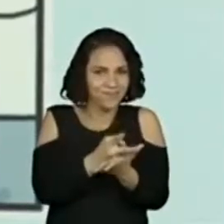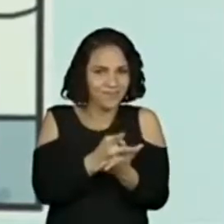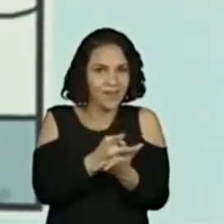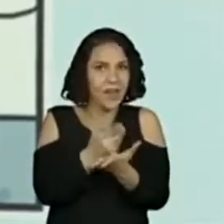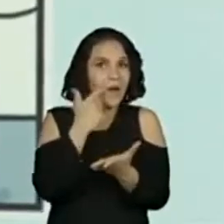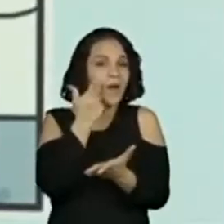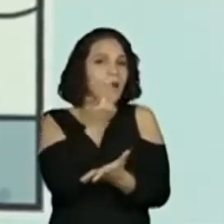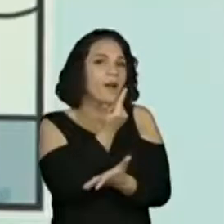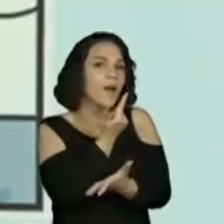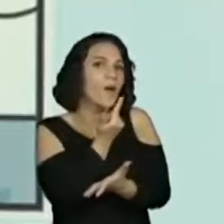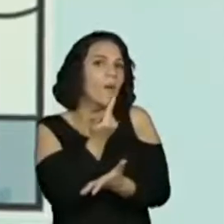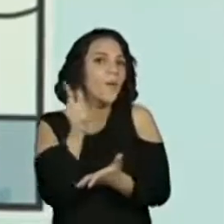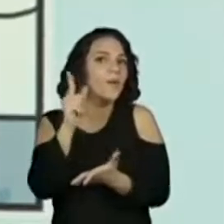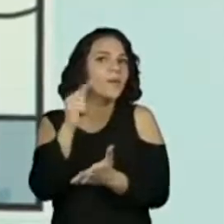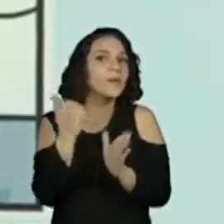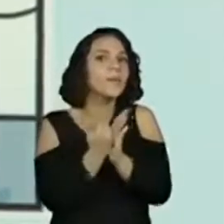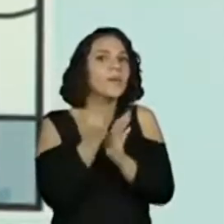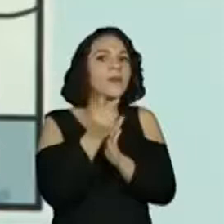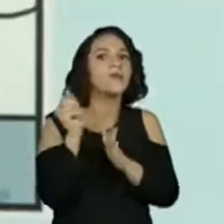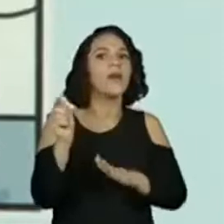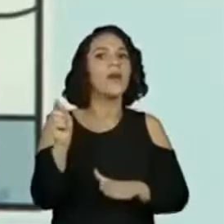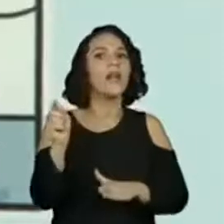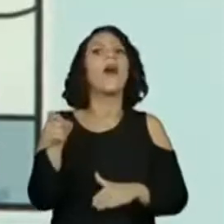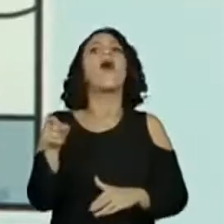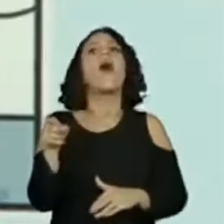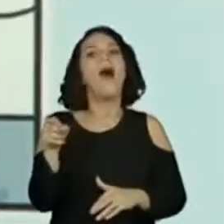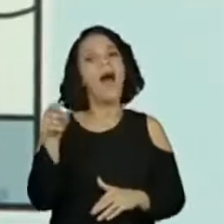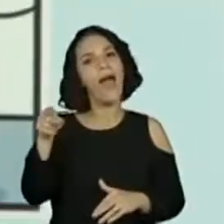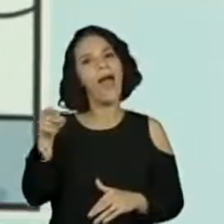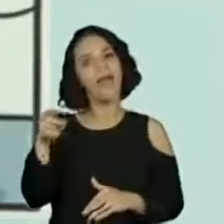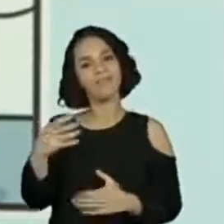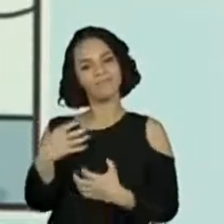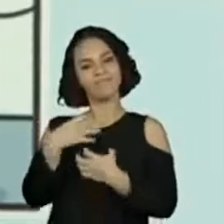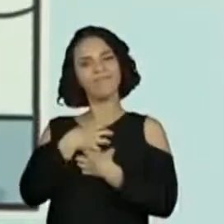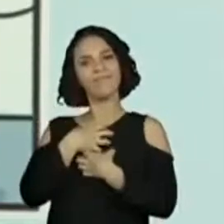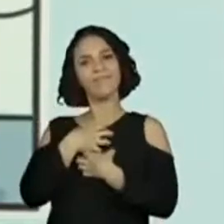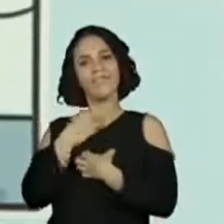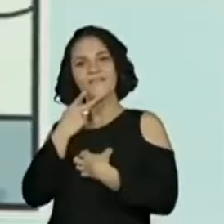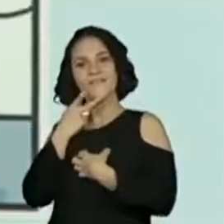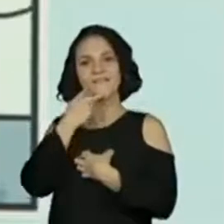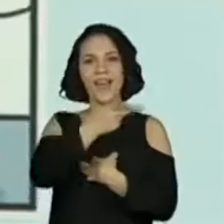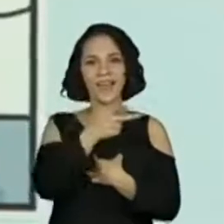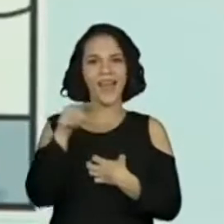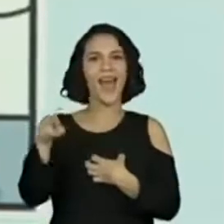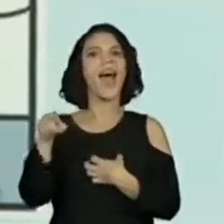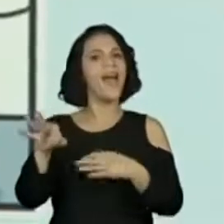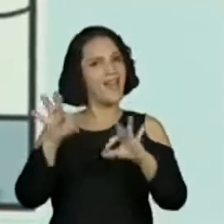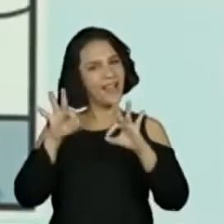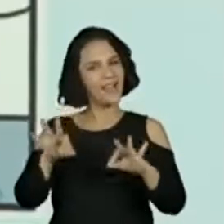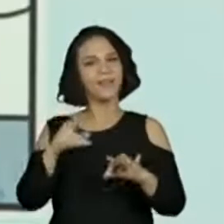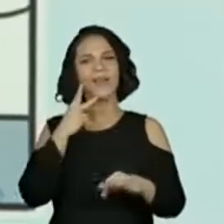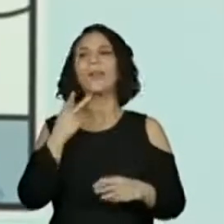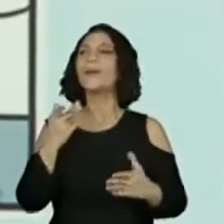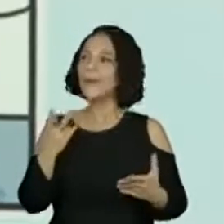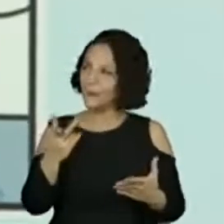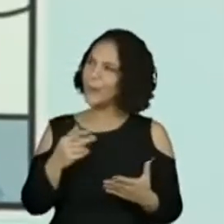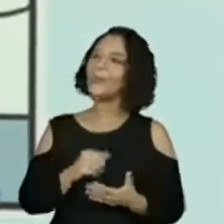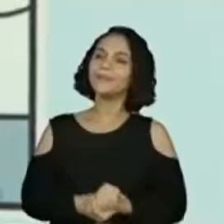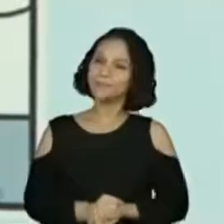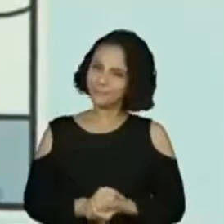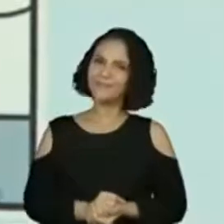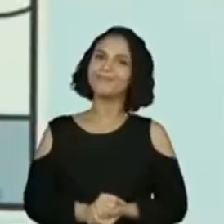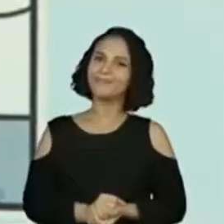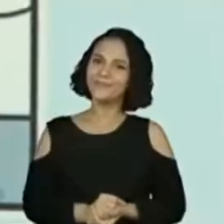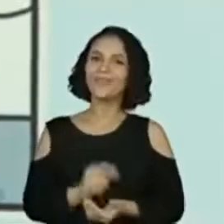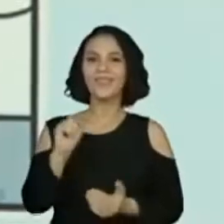E, além disso, aqui a gente tem a reação da aranha. Perfeito do que a